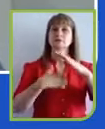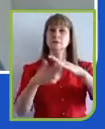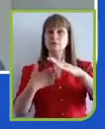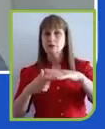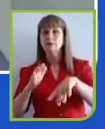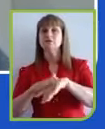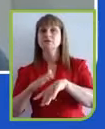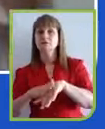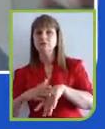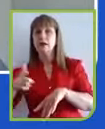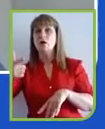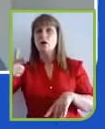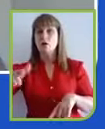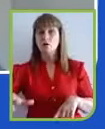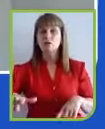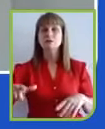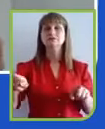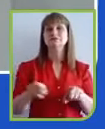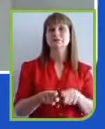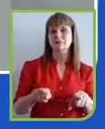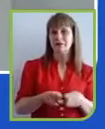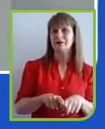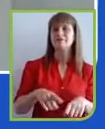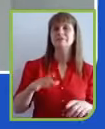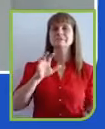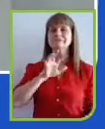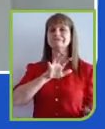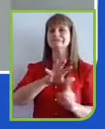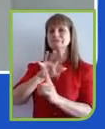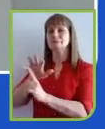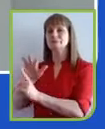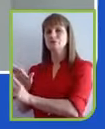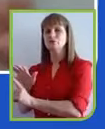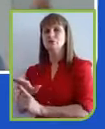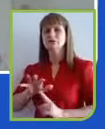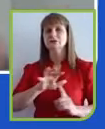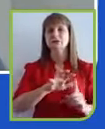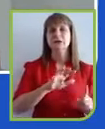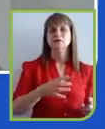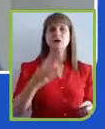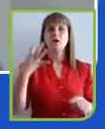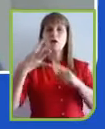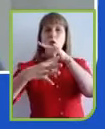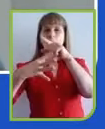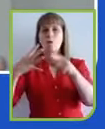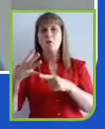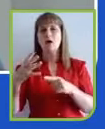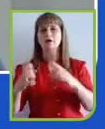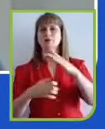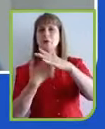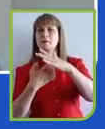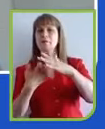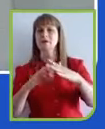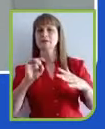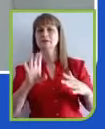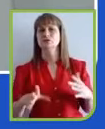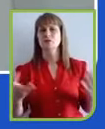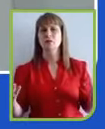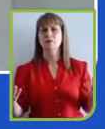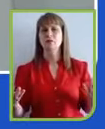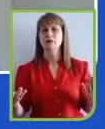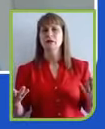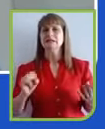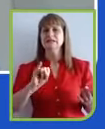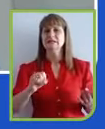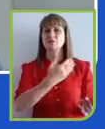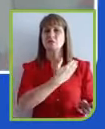não fizerem? O que vai adiantar nós quatro, as quatro empresas fazerem, ou um governo fizer, de um país fizer e o outro não